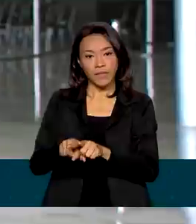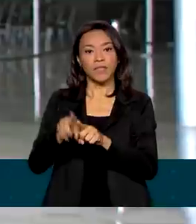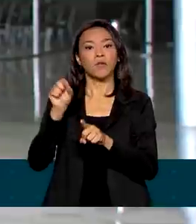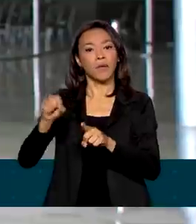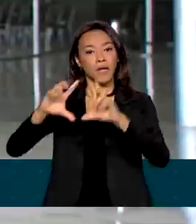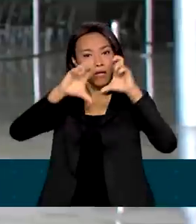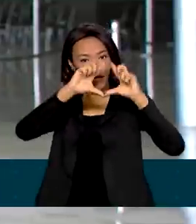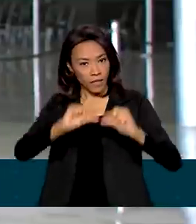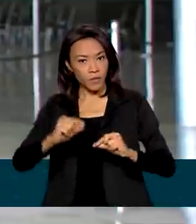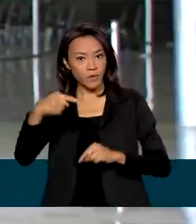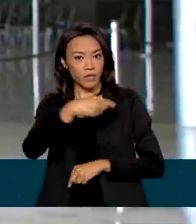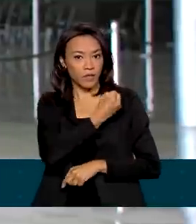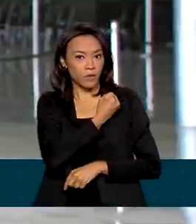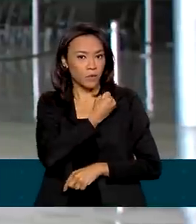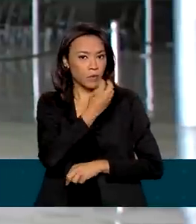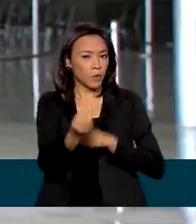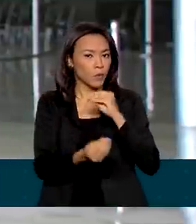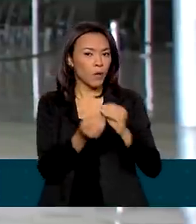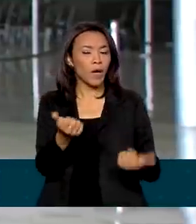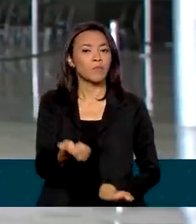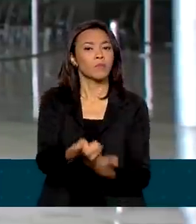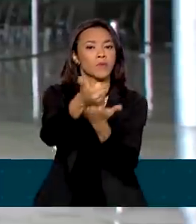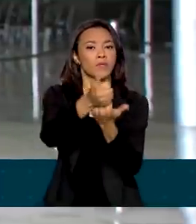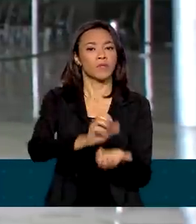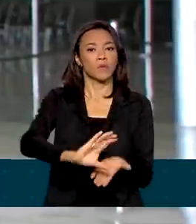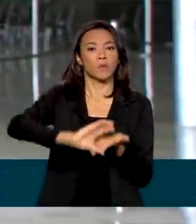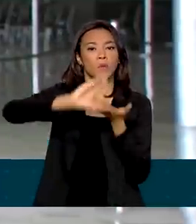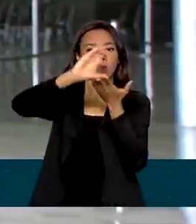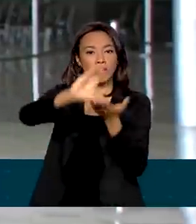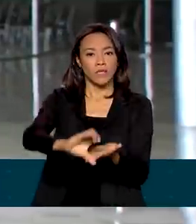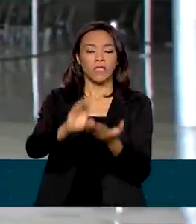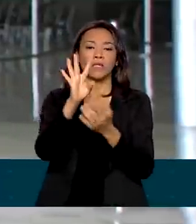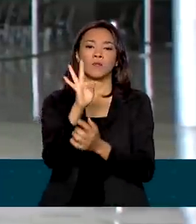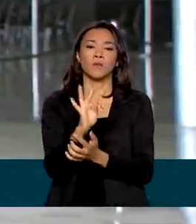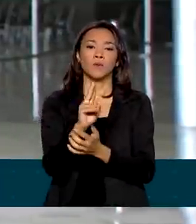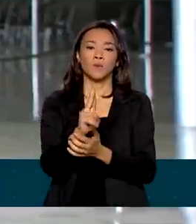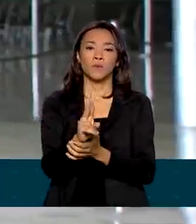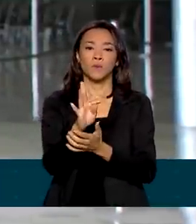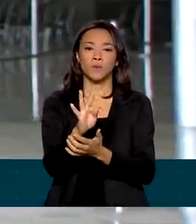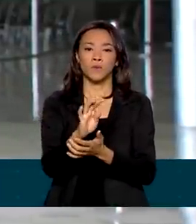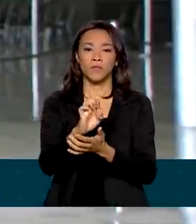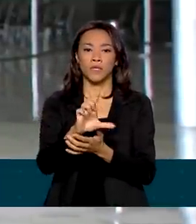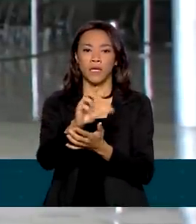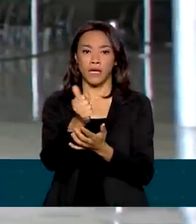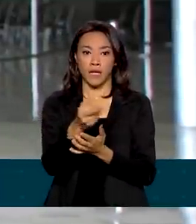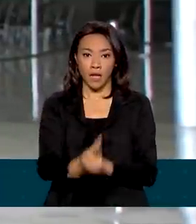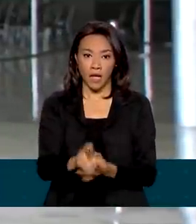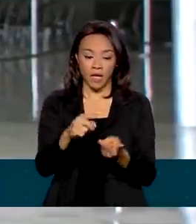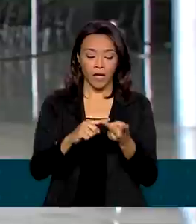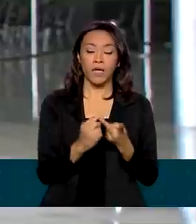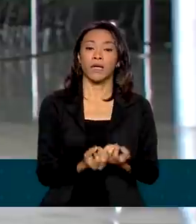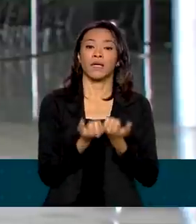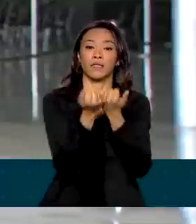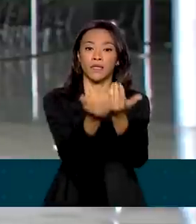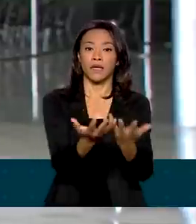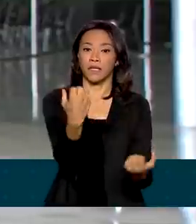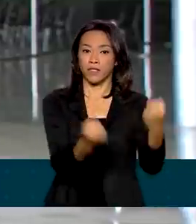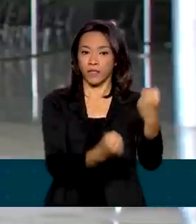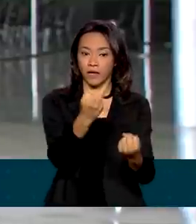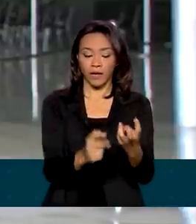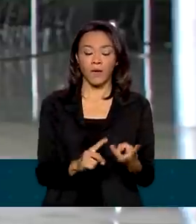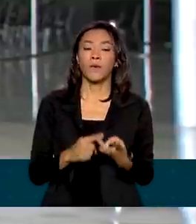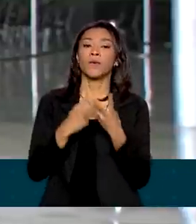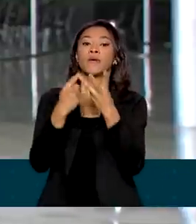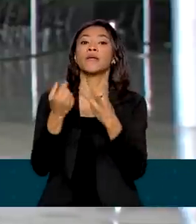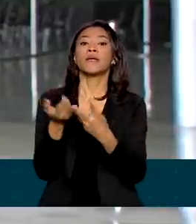frentes, Renata, é a equipagem dos conselhos tutelares com a entrega de veículos e também a capacitação dos profissionais que atuam nesses órgãos. E